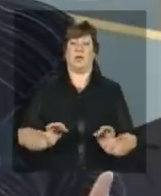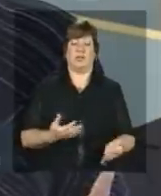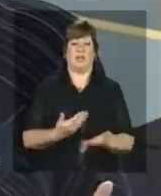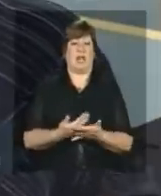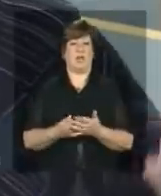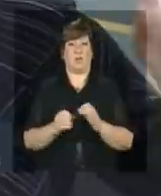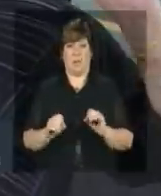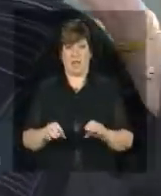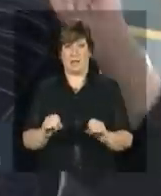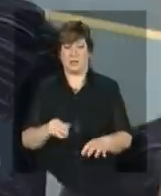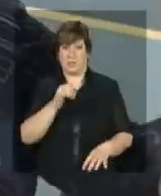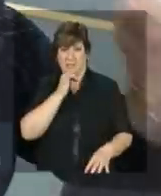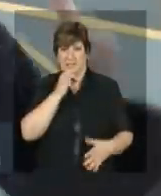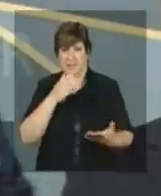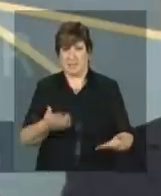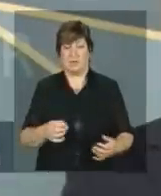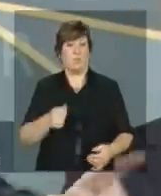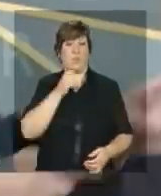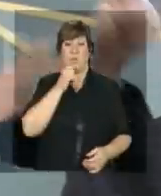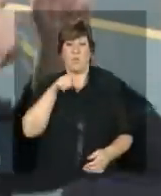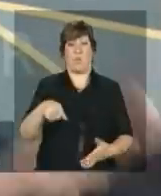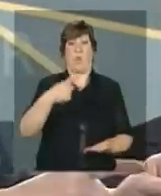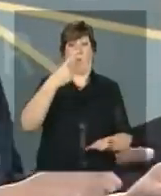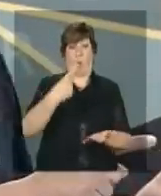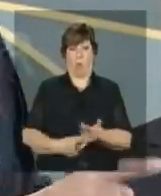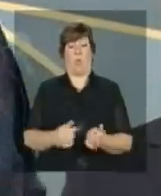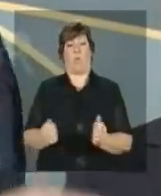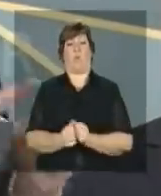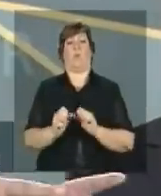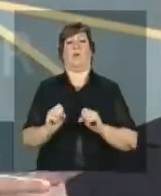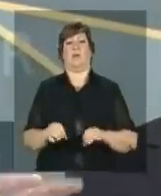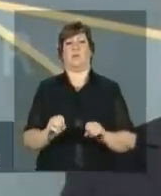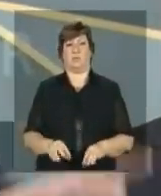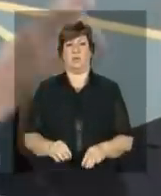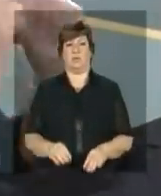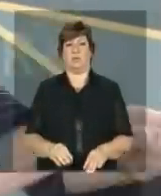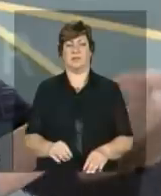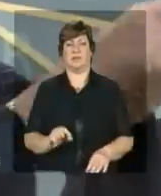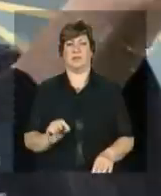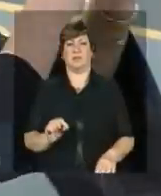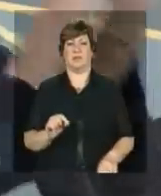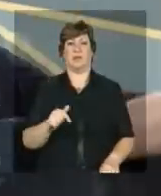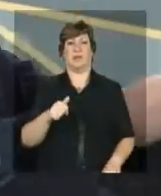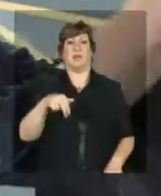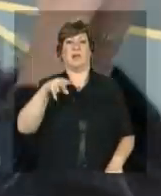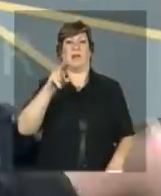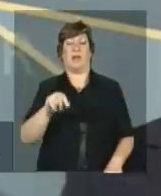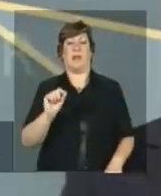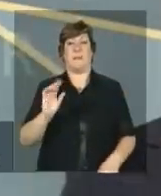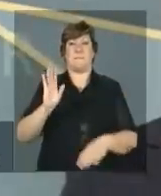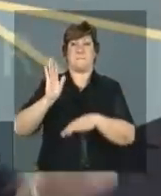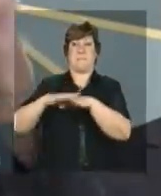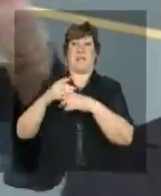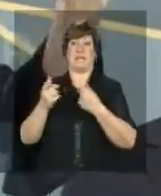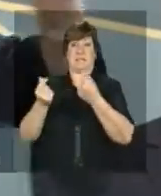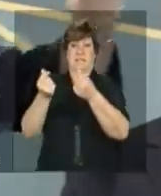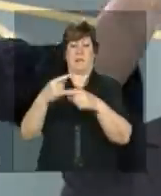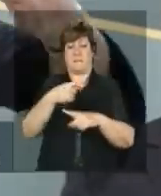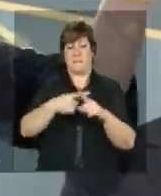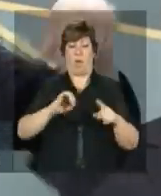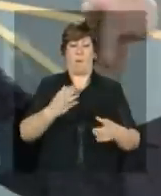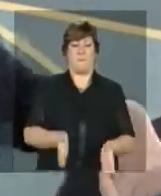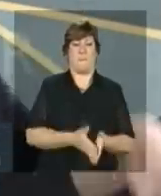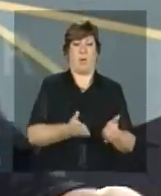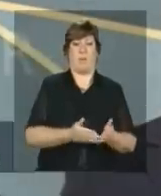educação que não tiver compromisso com a educação de quem é mais rico médio ou mais pobre não